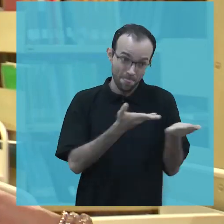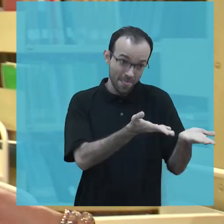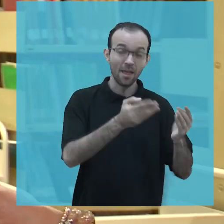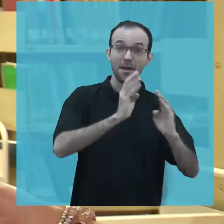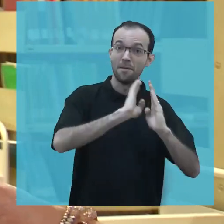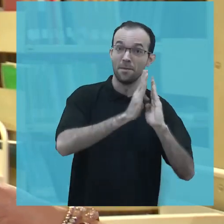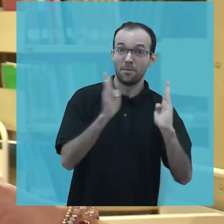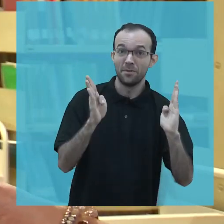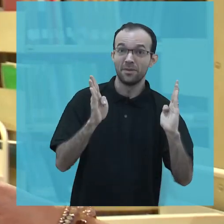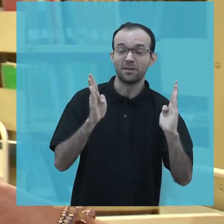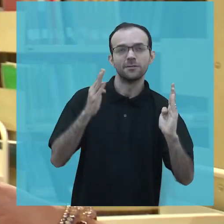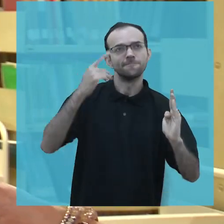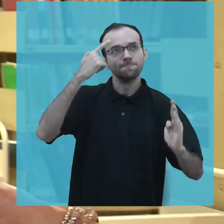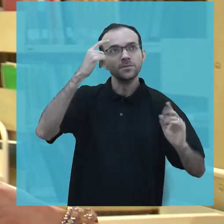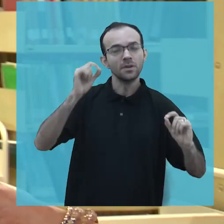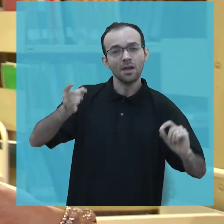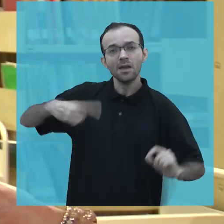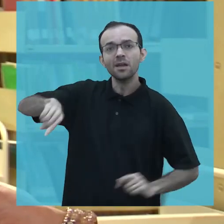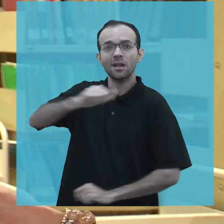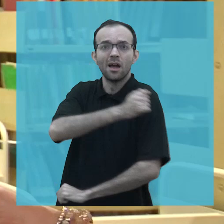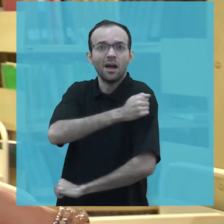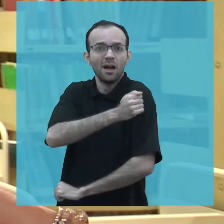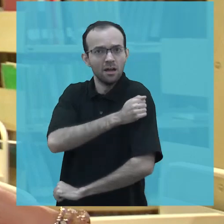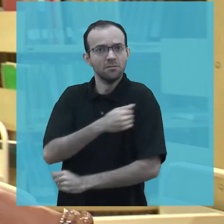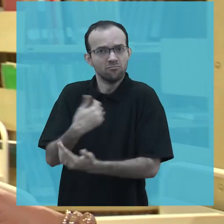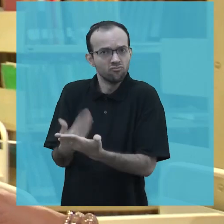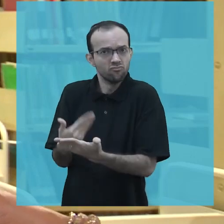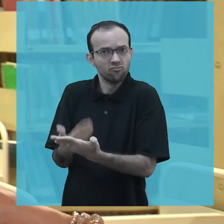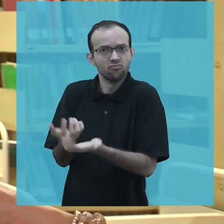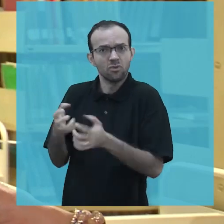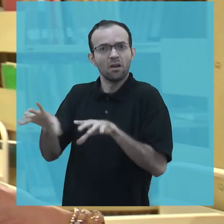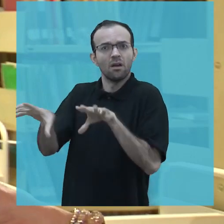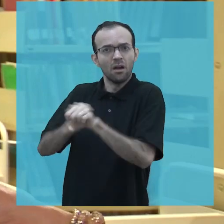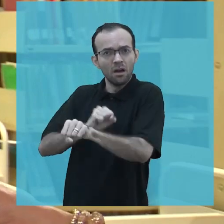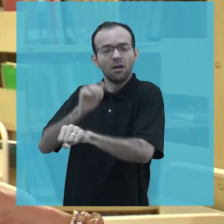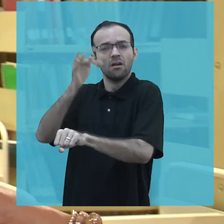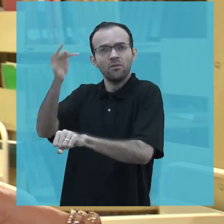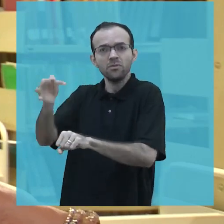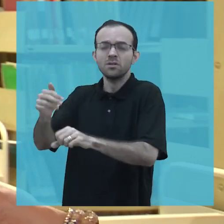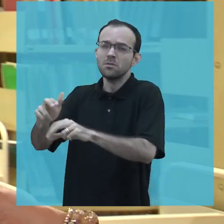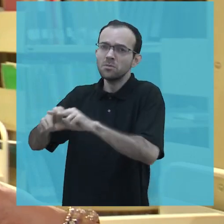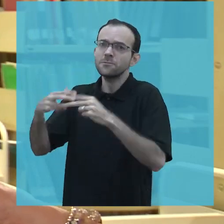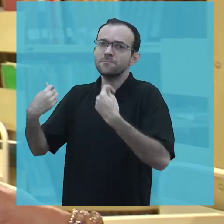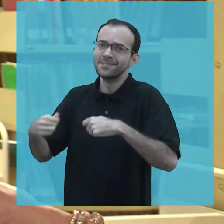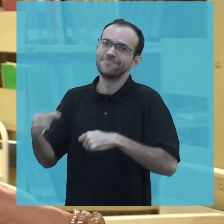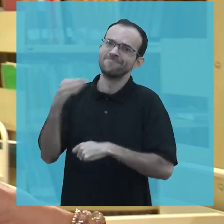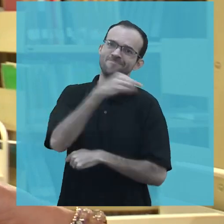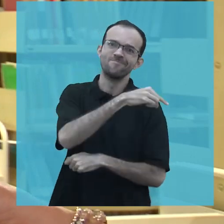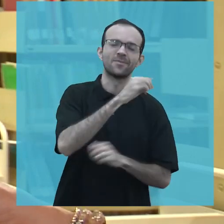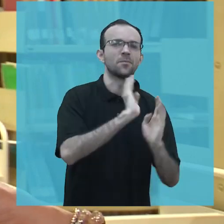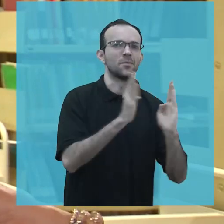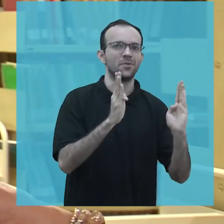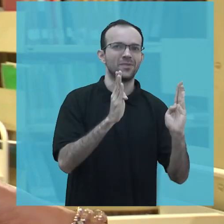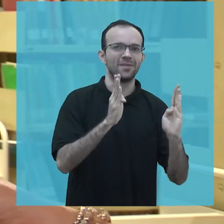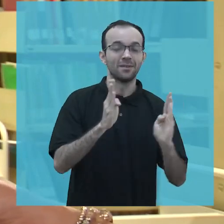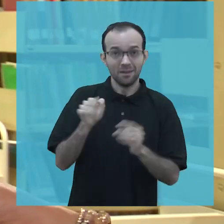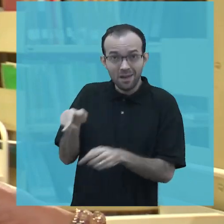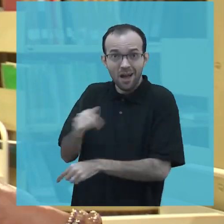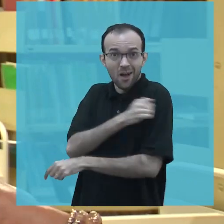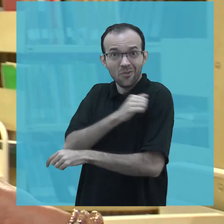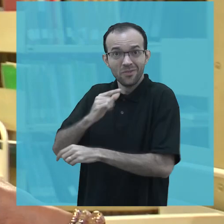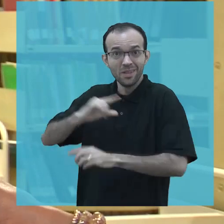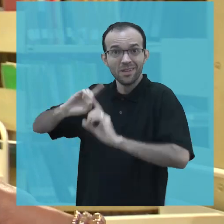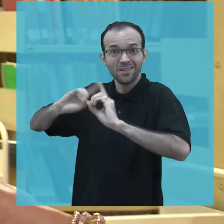E quando a gente pensa em biblioteca, a gente pensa que a formação dos estudantes passa pelo sistema de